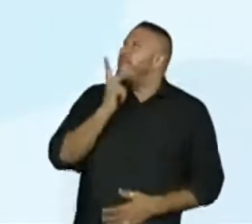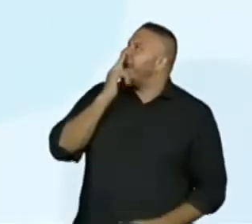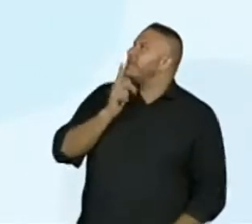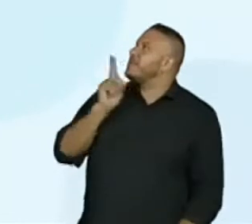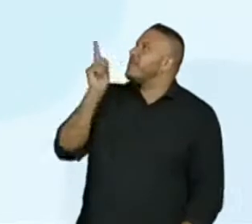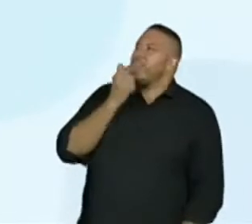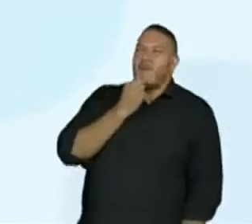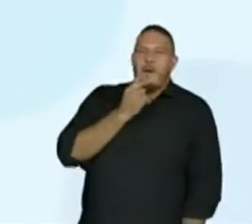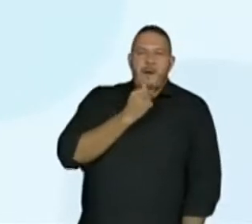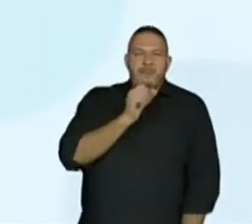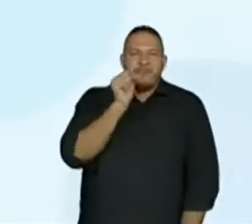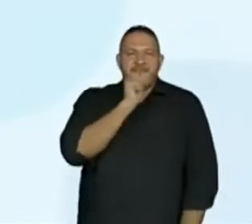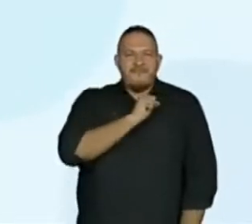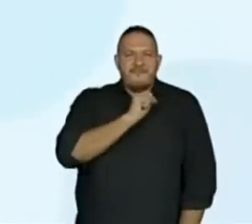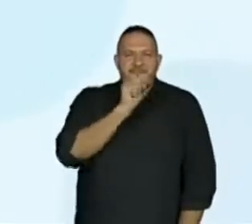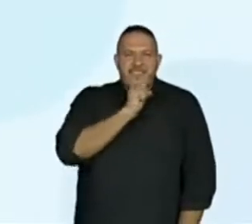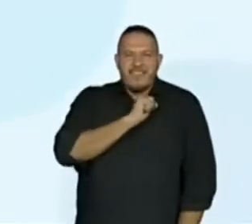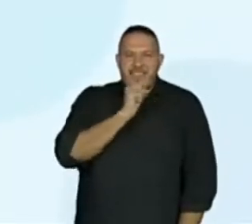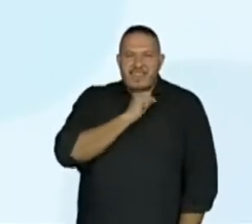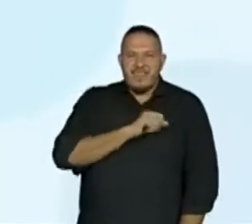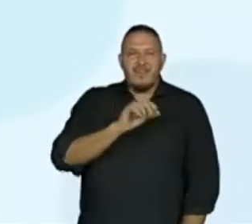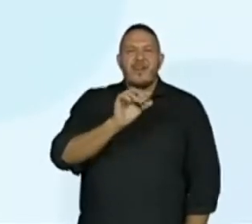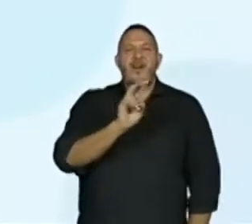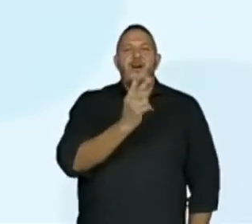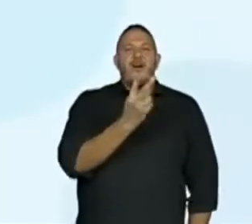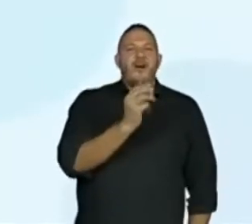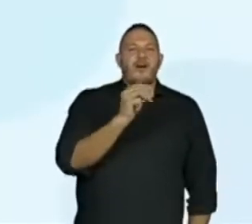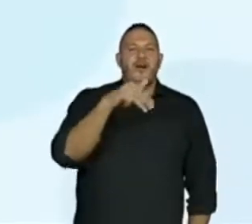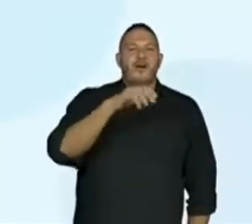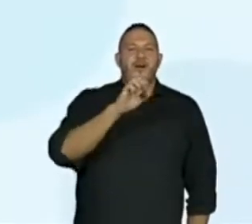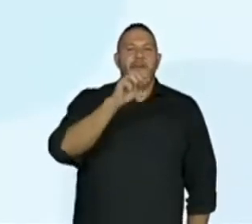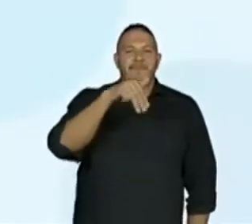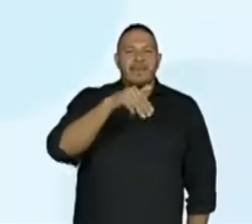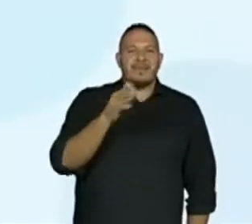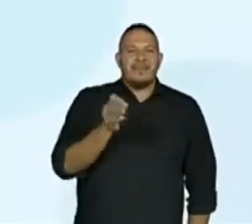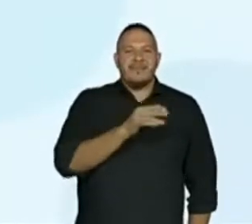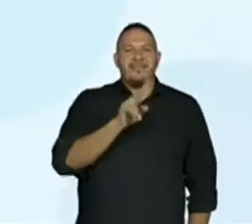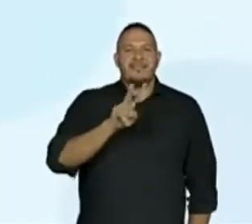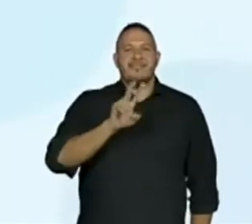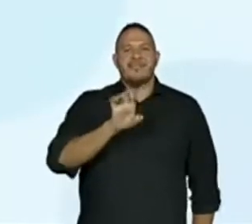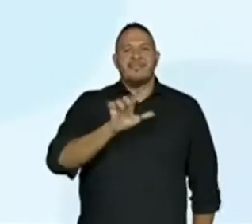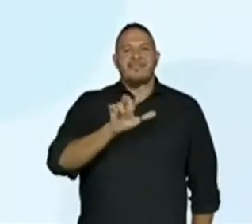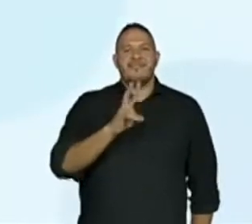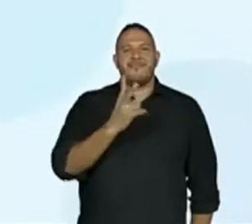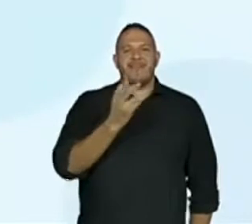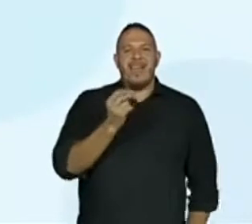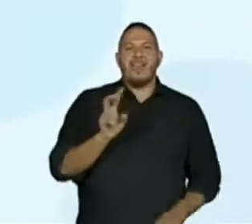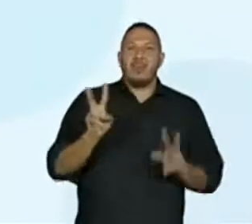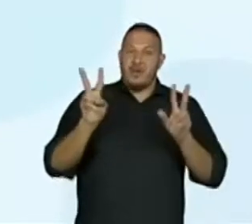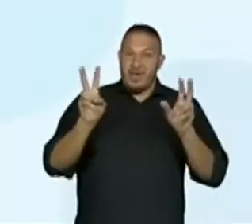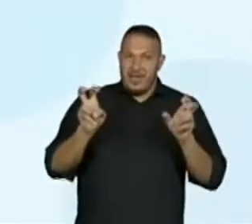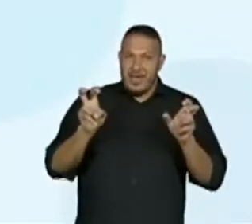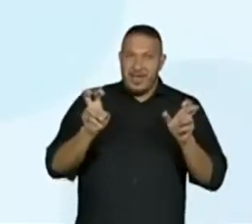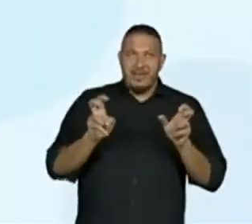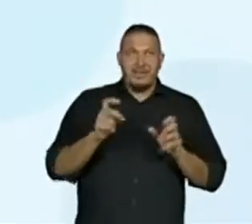é a constelação do homem velho então eu vou fazer o registro tuivaé